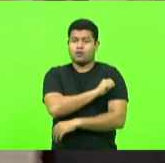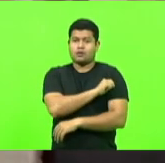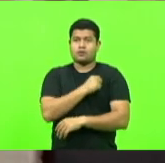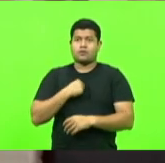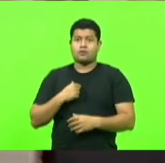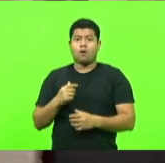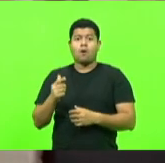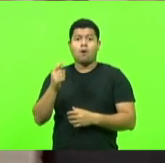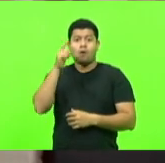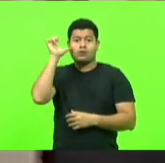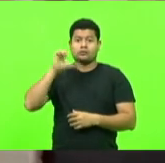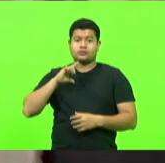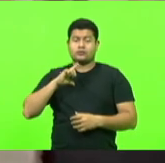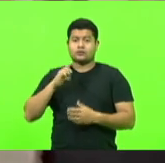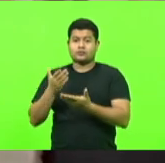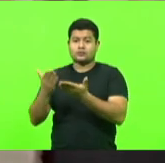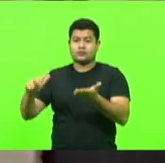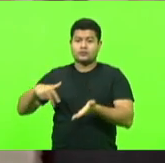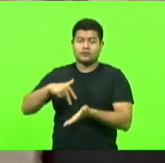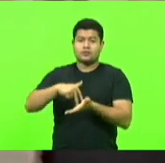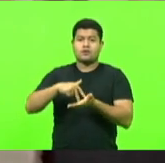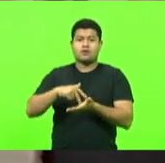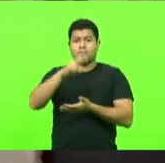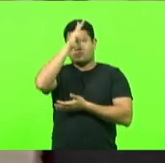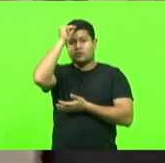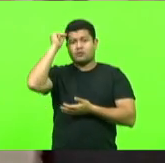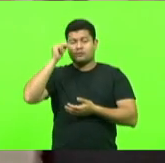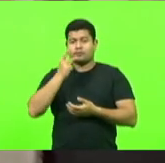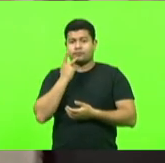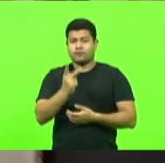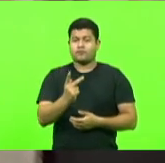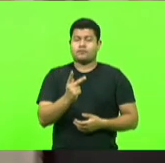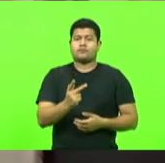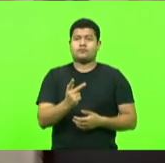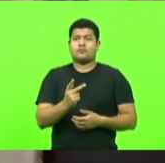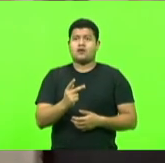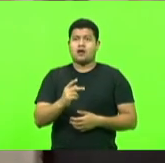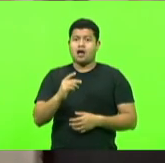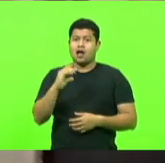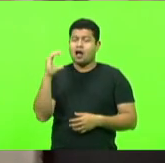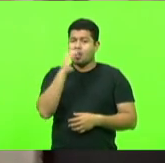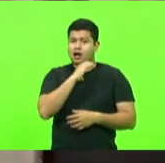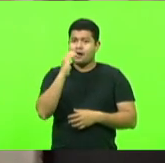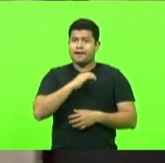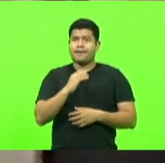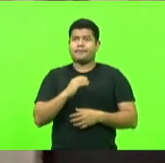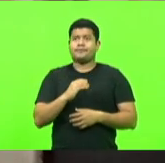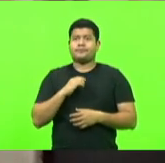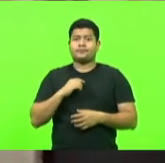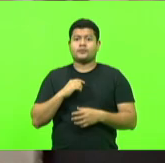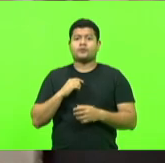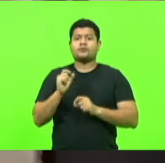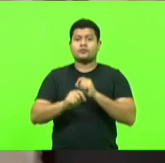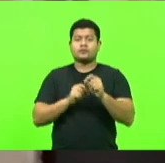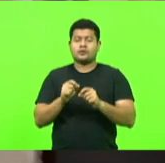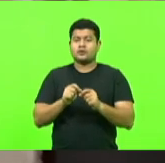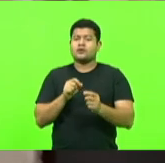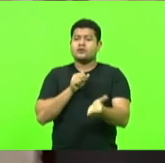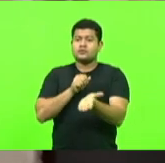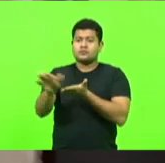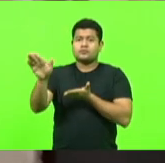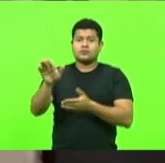oficial do prefeito de Criciúma, que imediatamente tomou medidas exonerando o professor